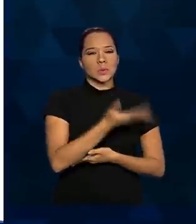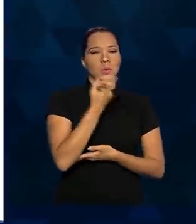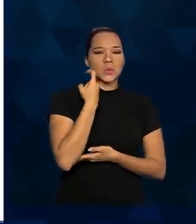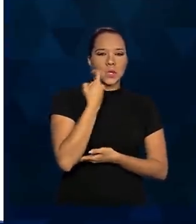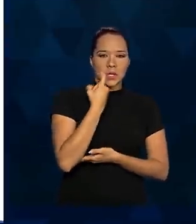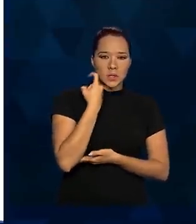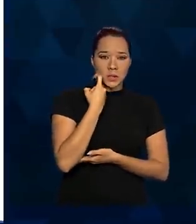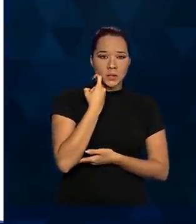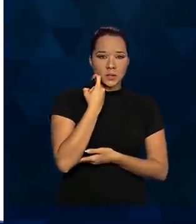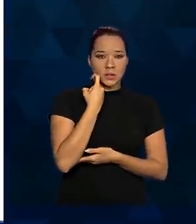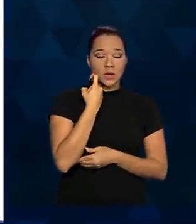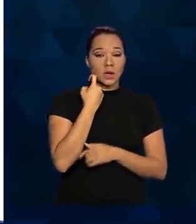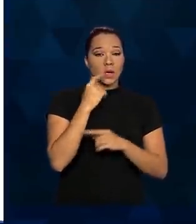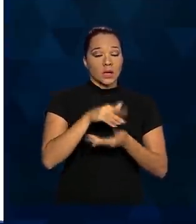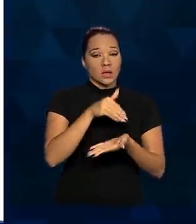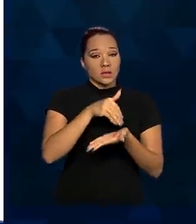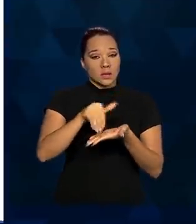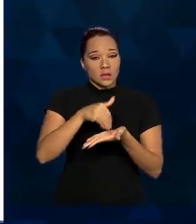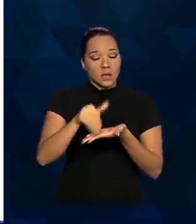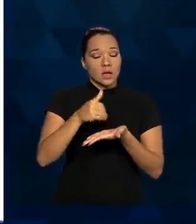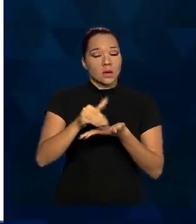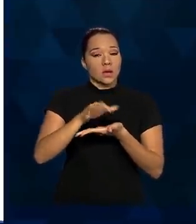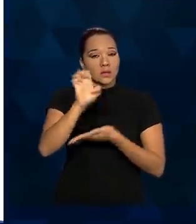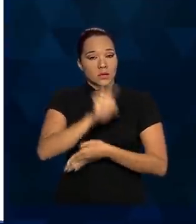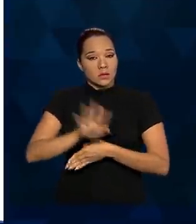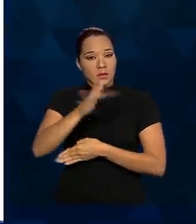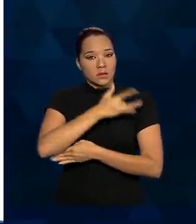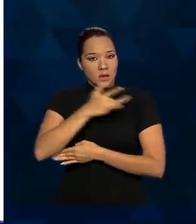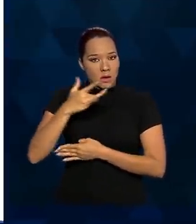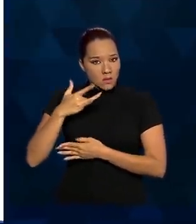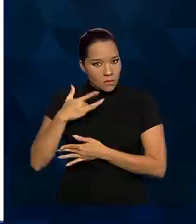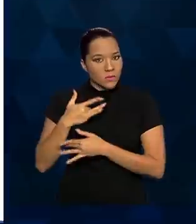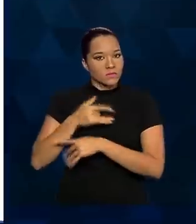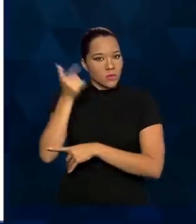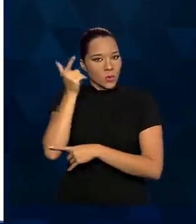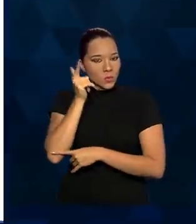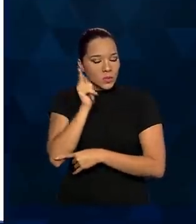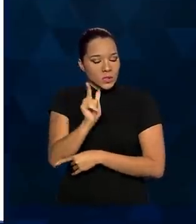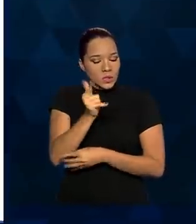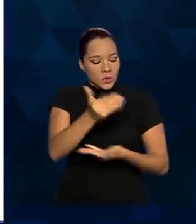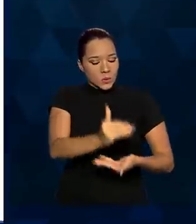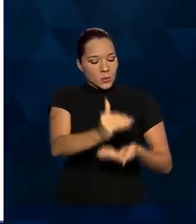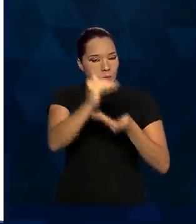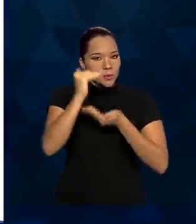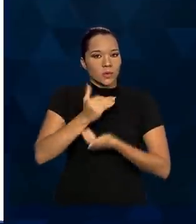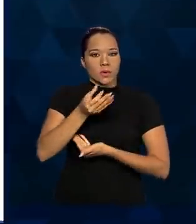e as secretarias estaduais de saúde que foram contempladas com esses medicamentos.